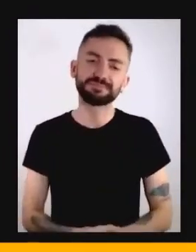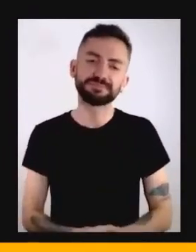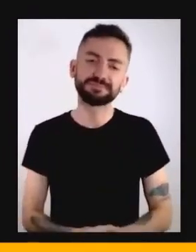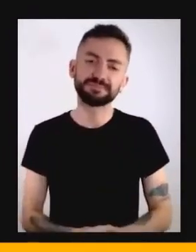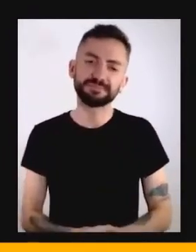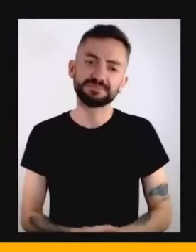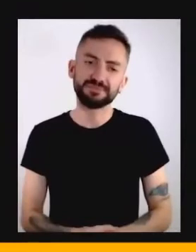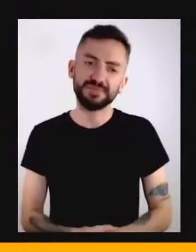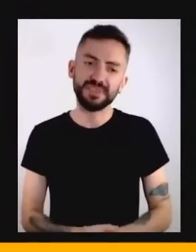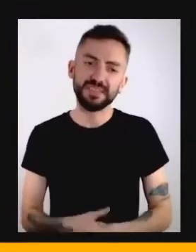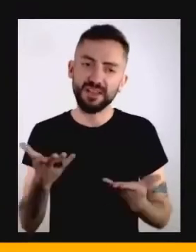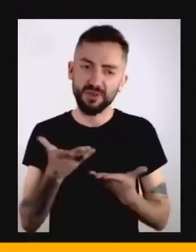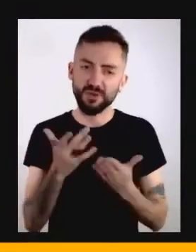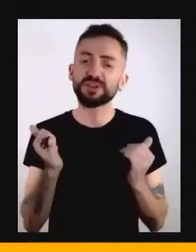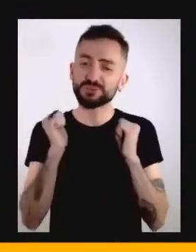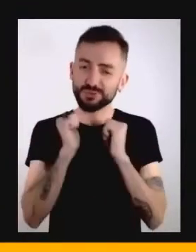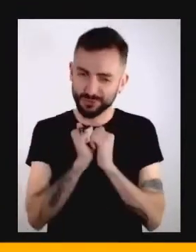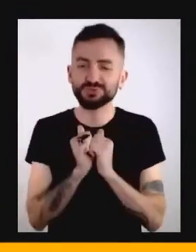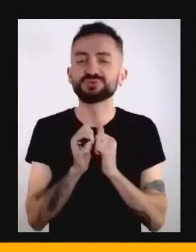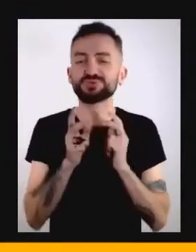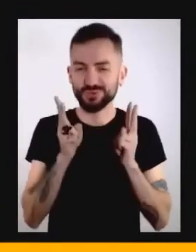estarmos juntos por aqui.